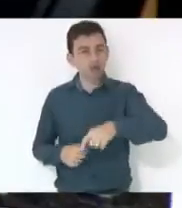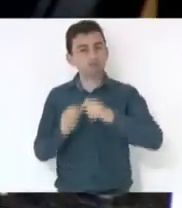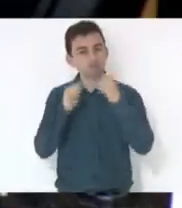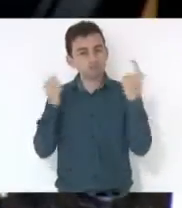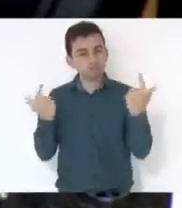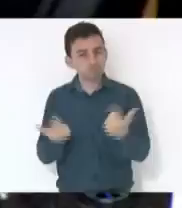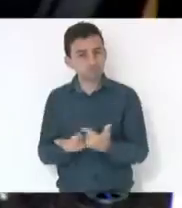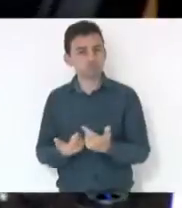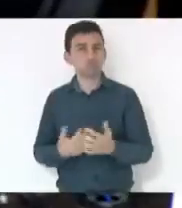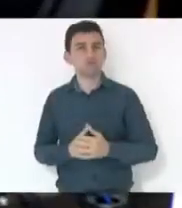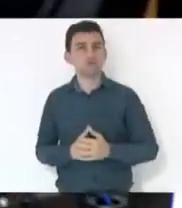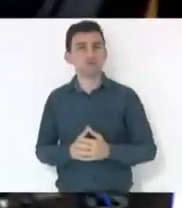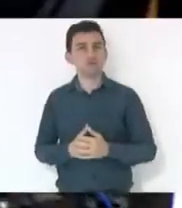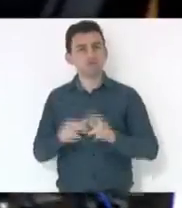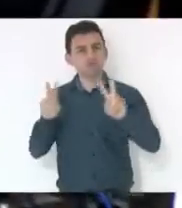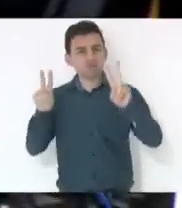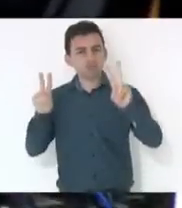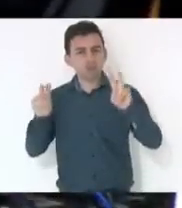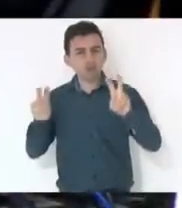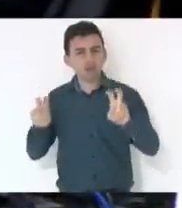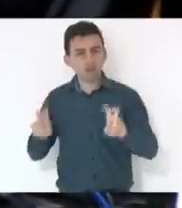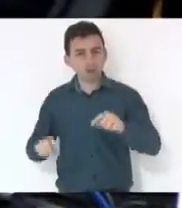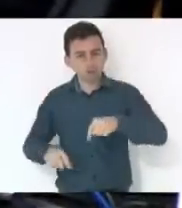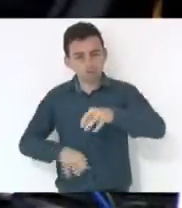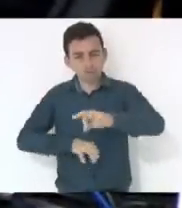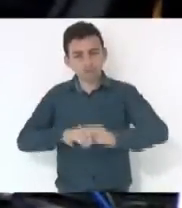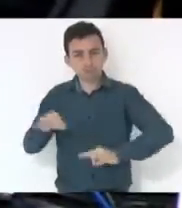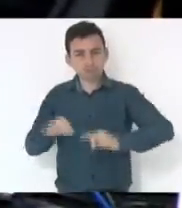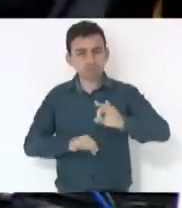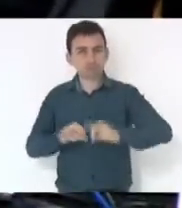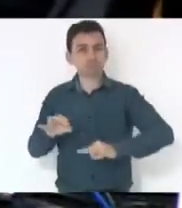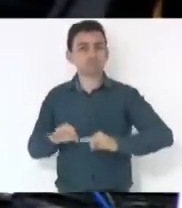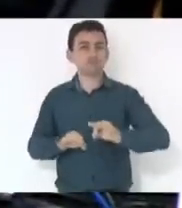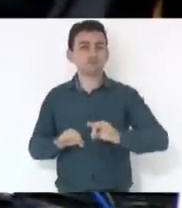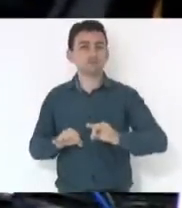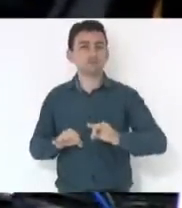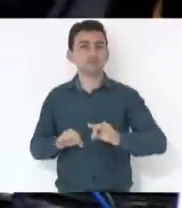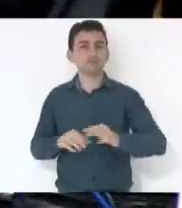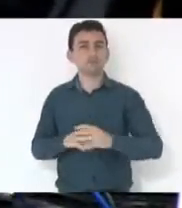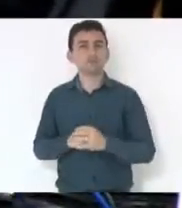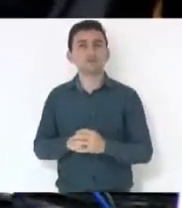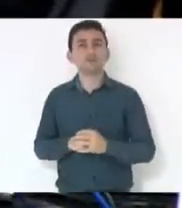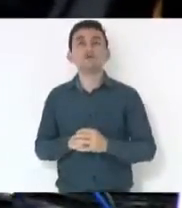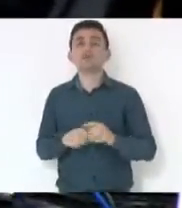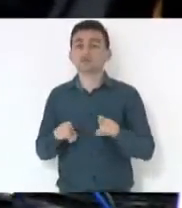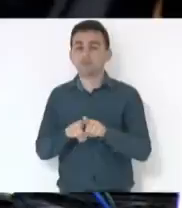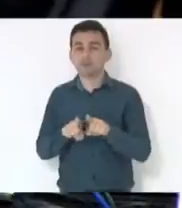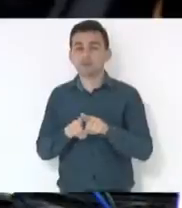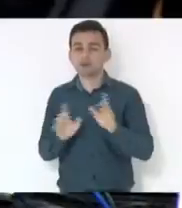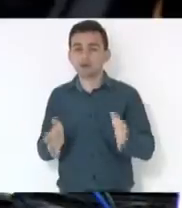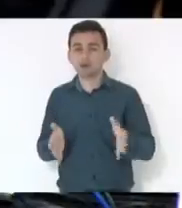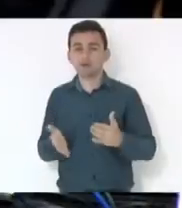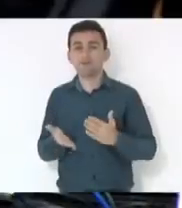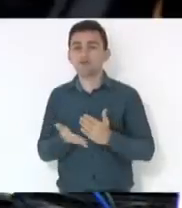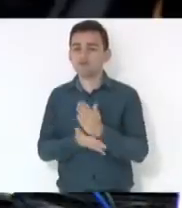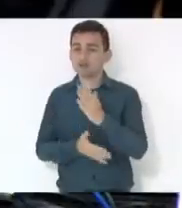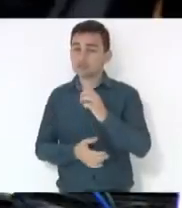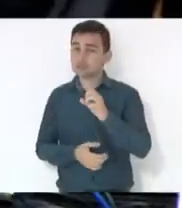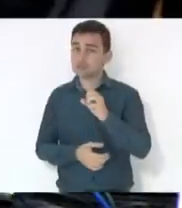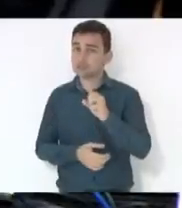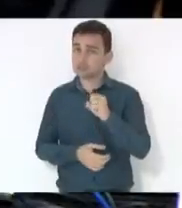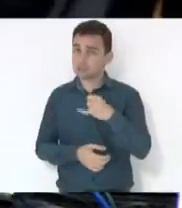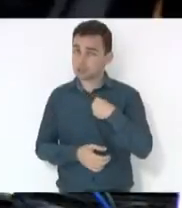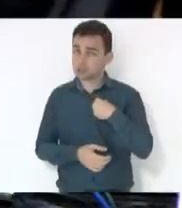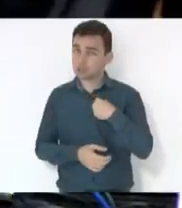valorizar as matérias produzidas aqui nessa casa e que diga-se de passagem, aprovado, se eu não me engano, deputado